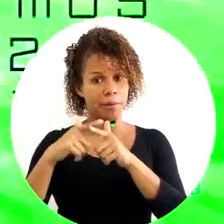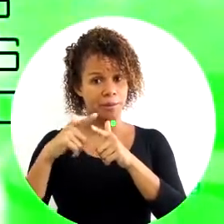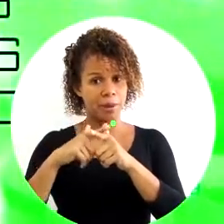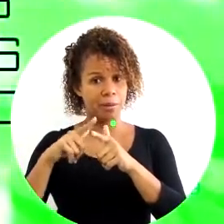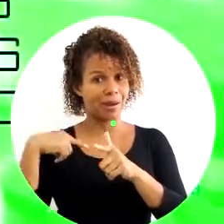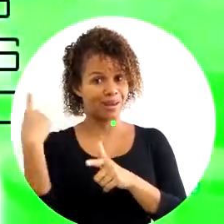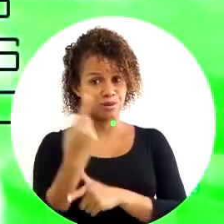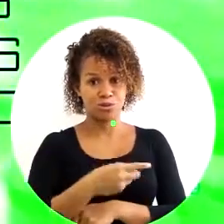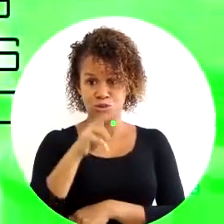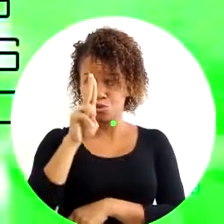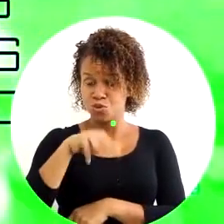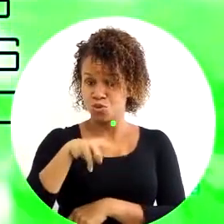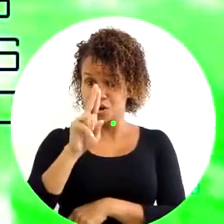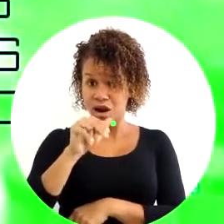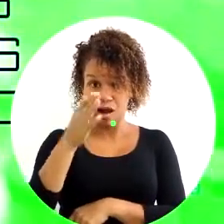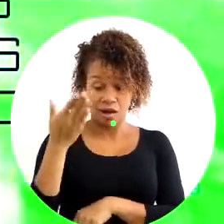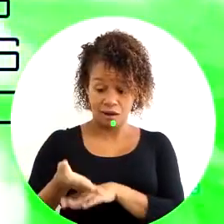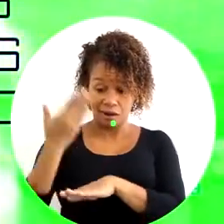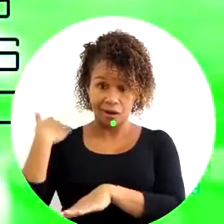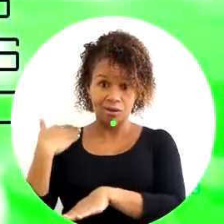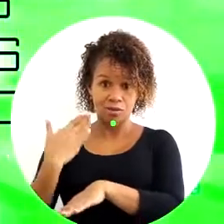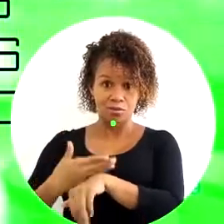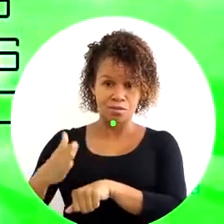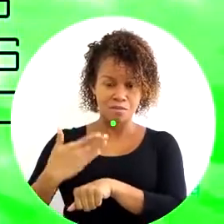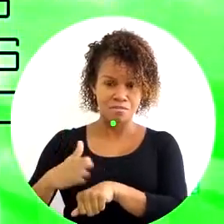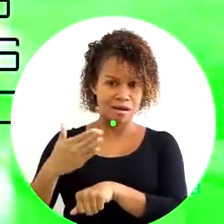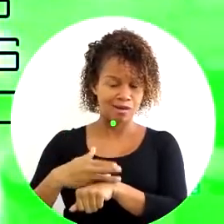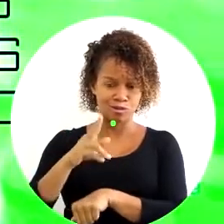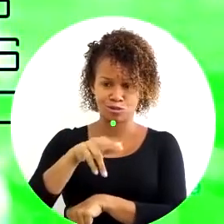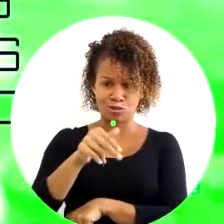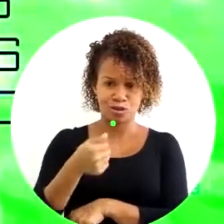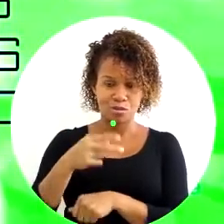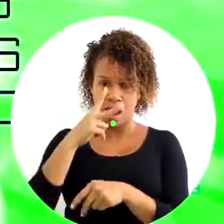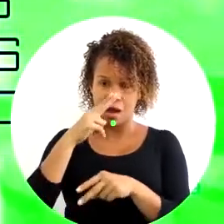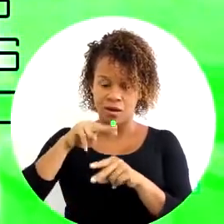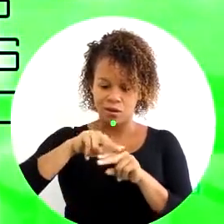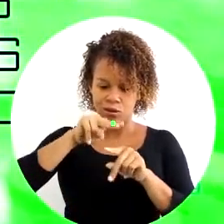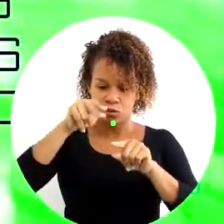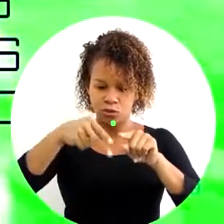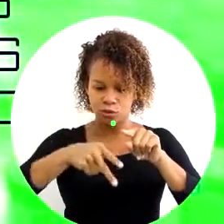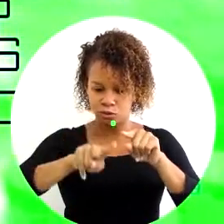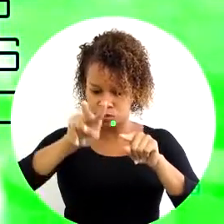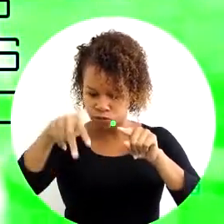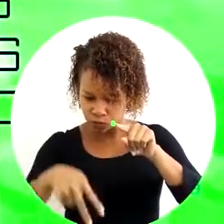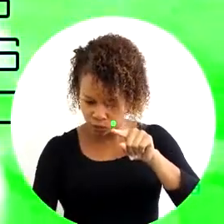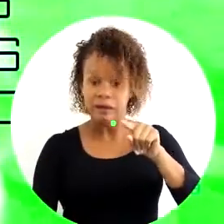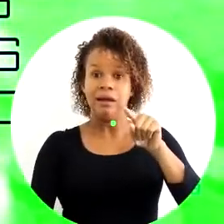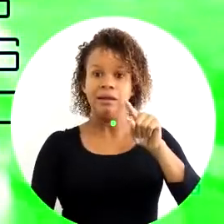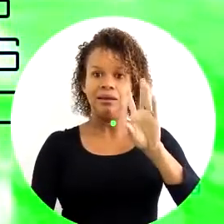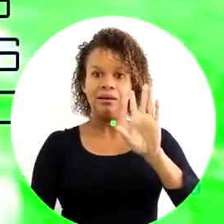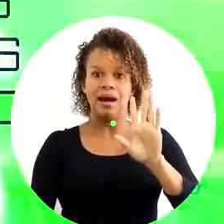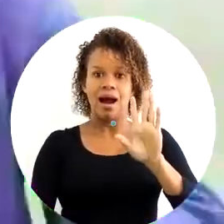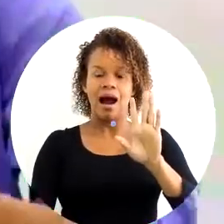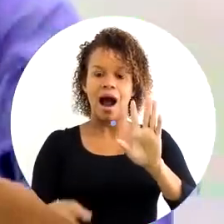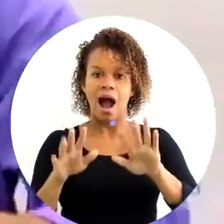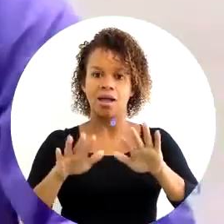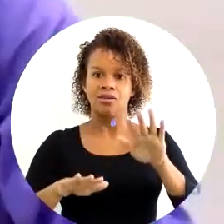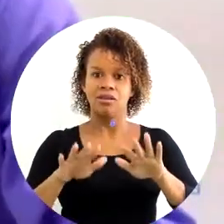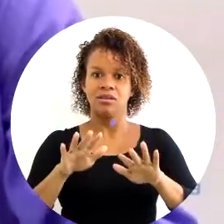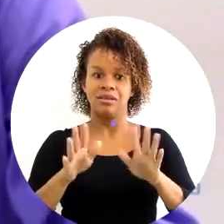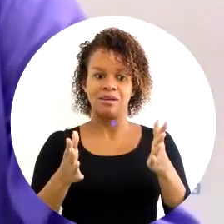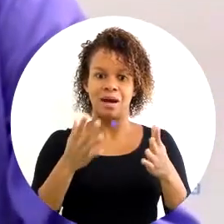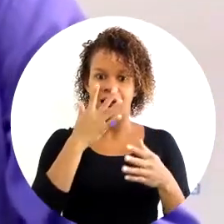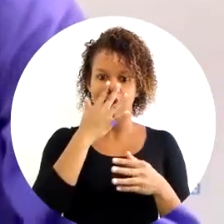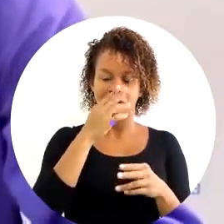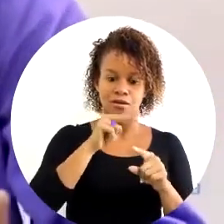problema é que nós nunca fomos preparados para fazer isso. Nós nunca fomos preparados para pular de paraquedas. E aí, simplesmente, eu te coloquei numa